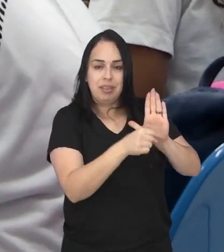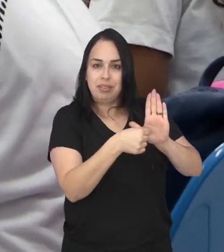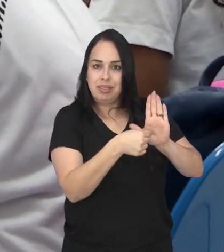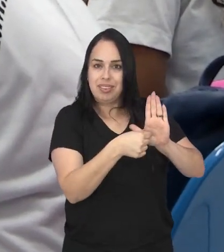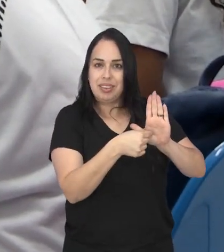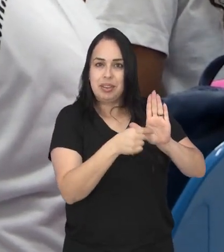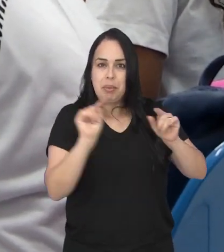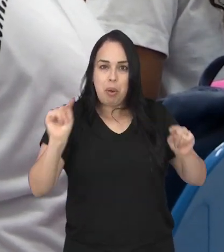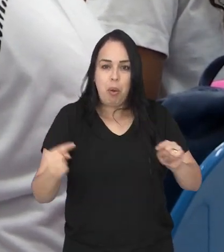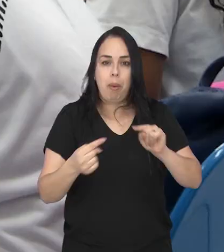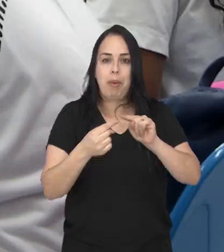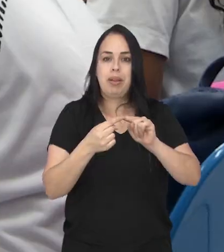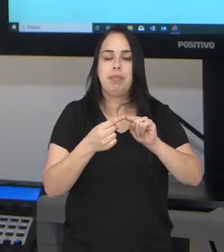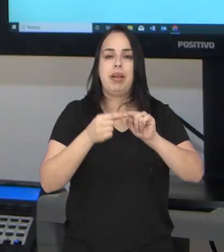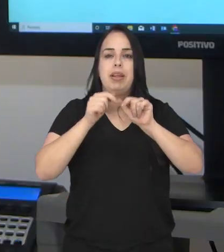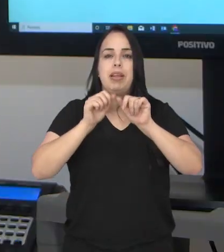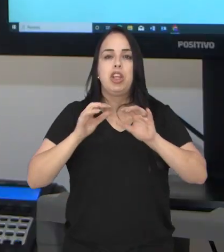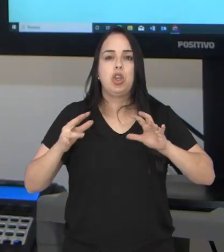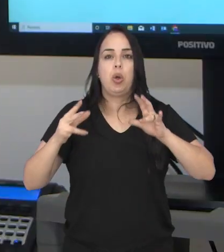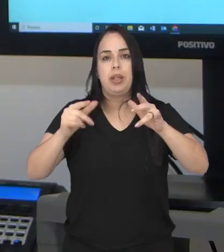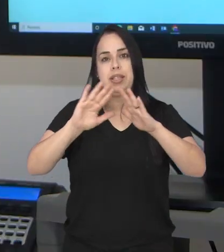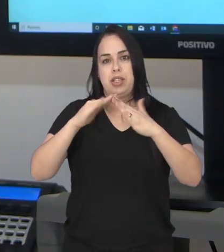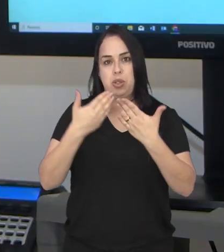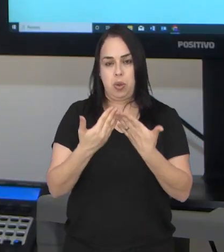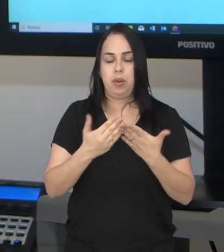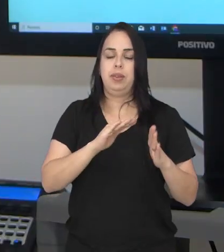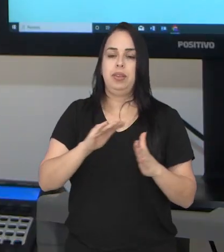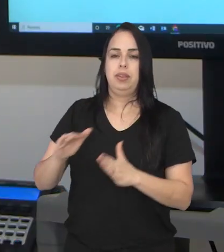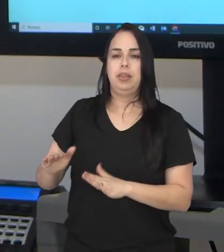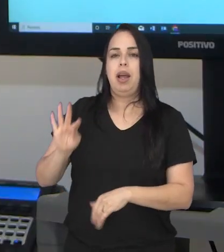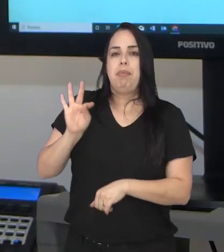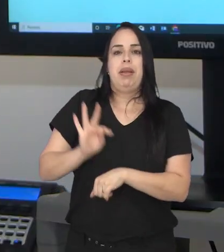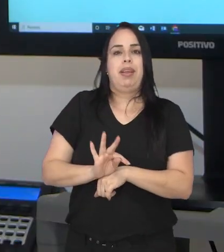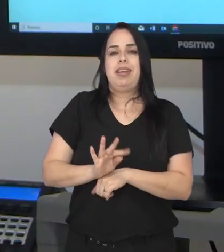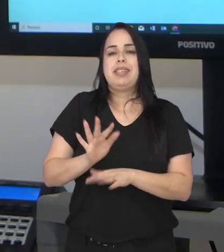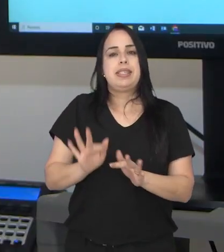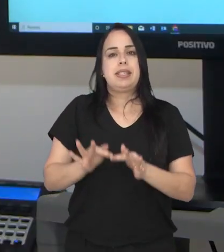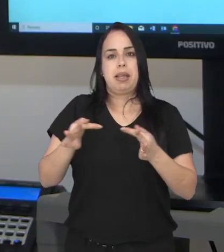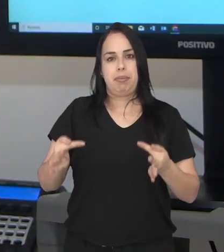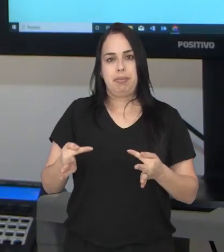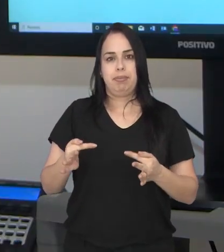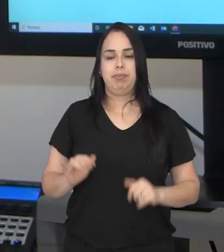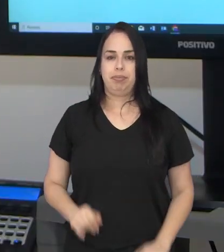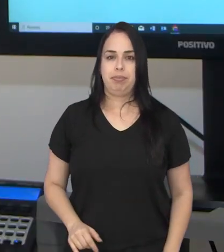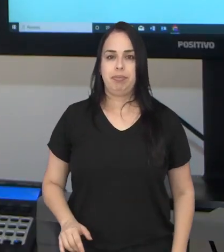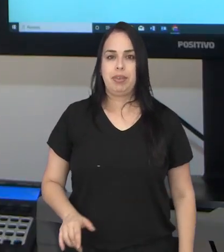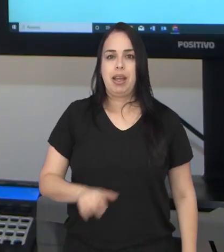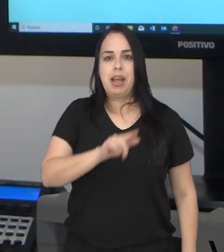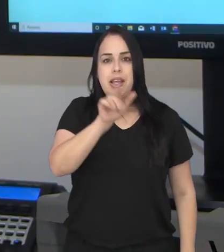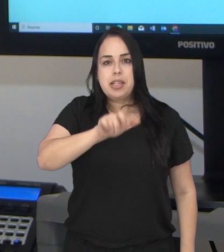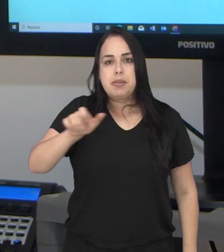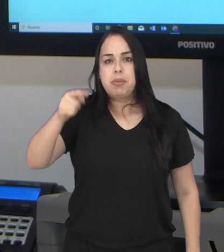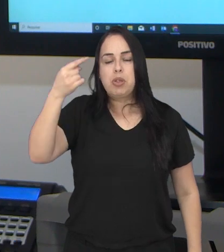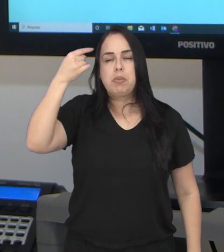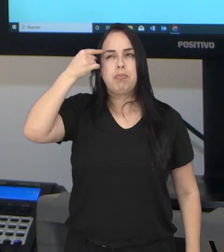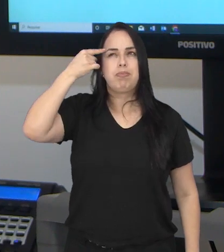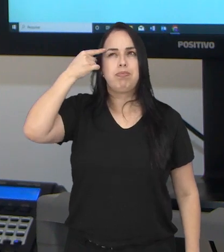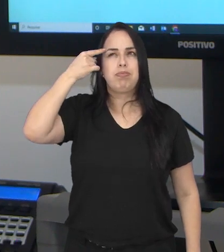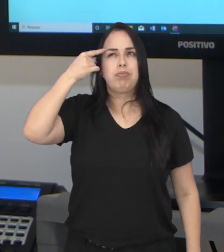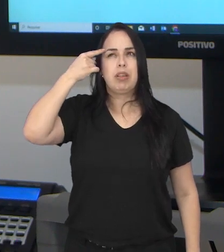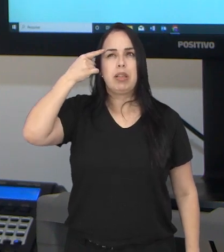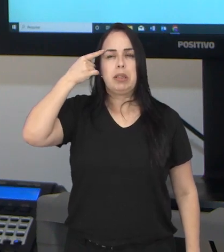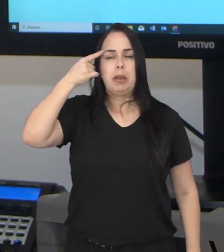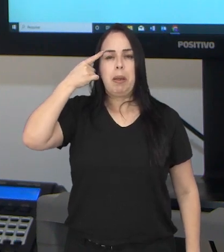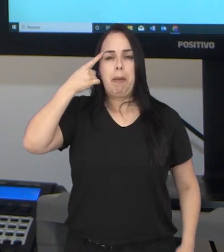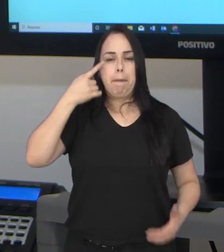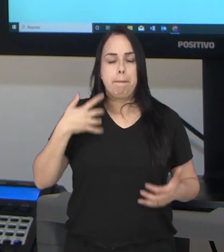ampliado para toda a rede municipal. É uma técnica bem simples, que ajuda a pessoa a parar, a refletir no